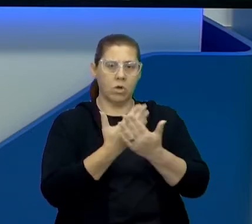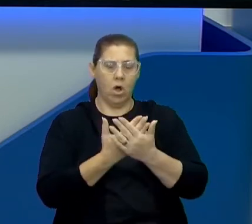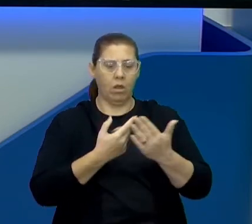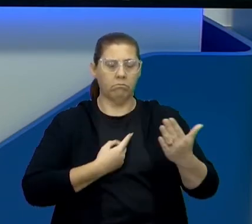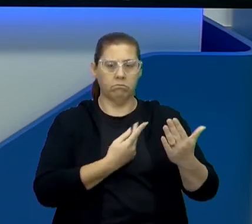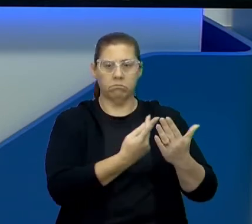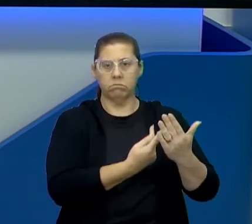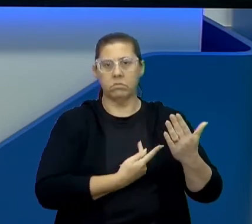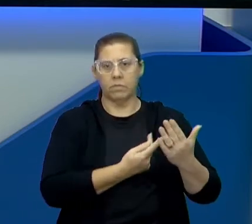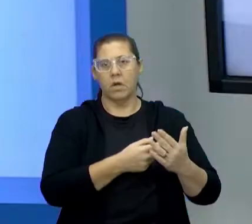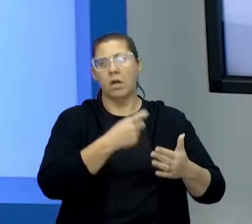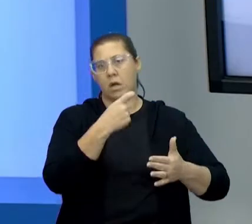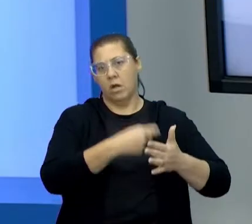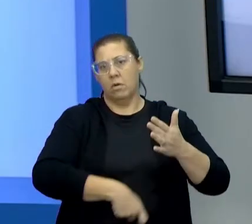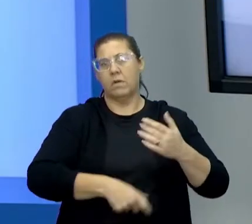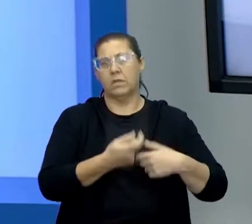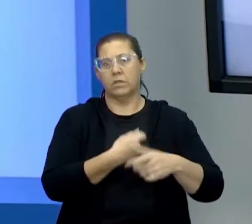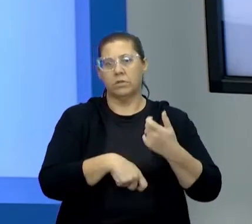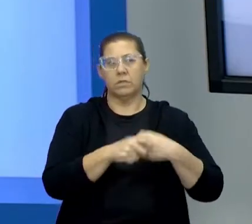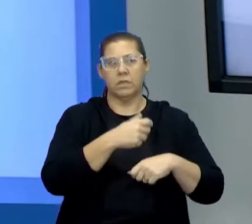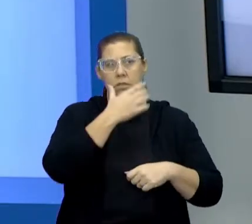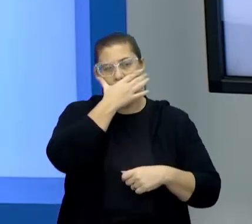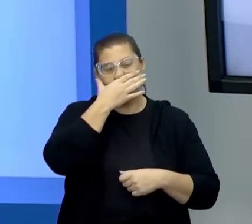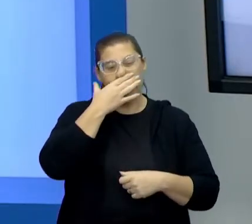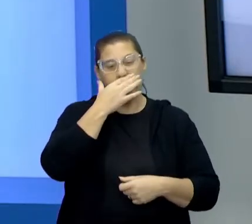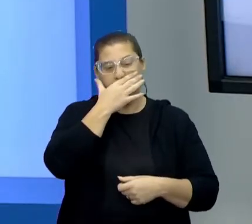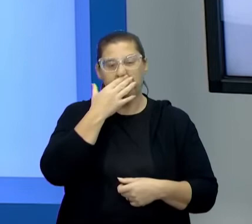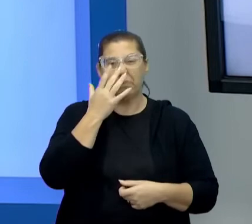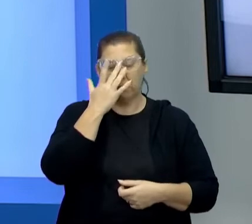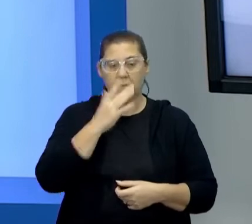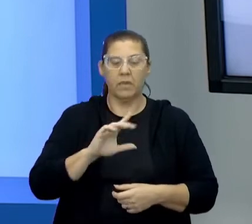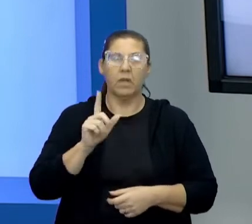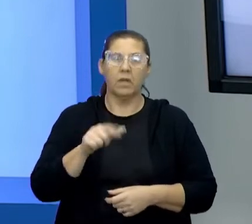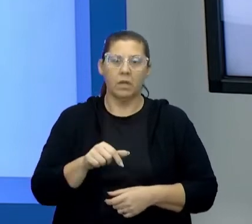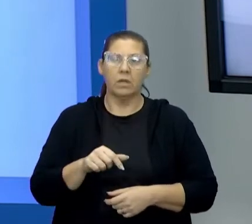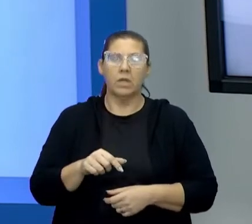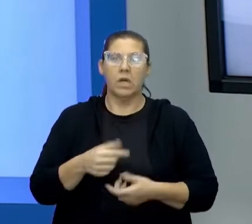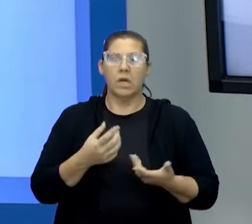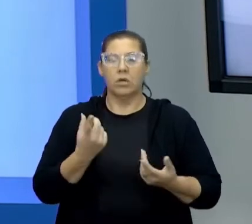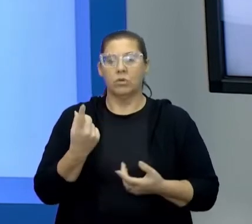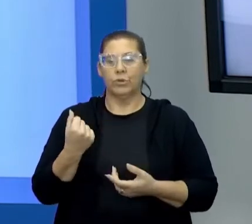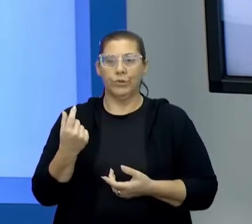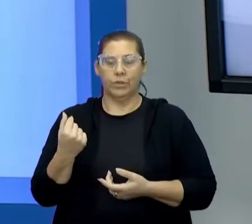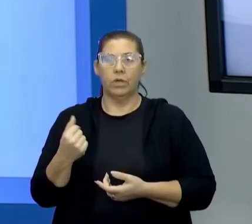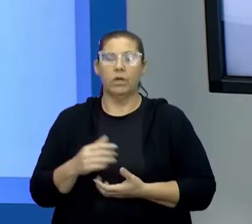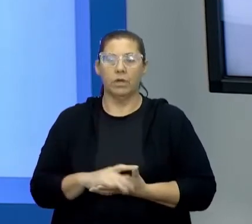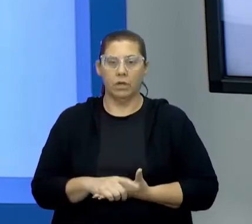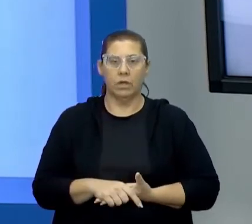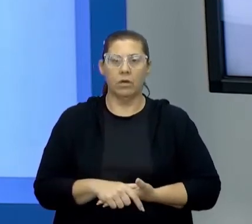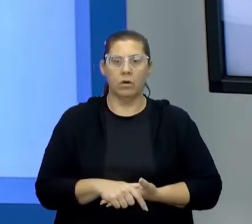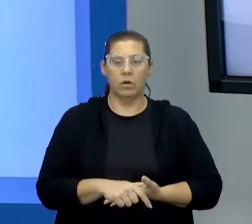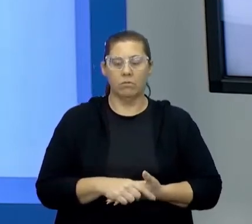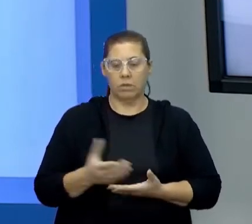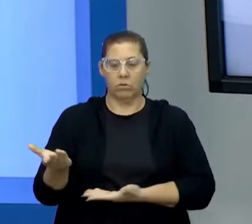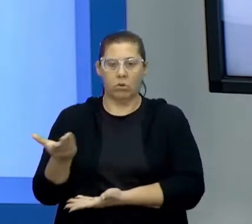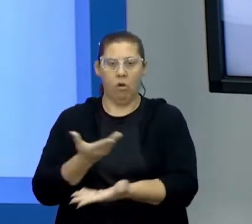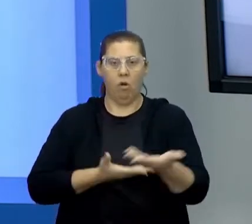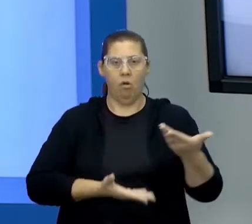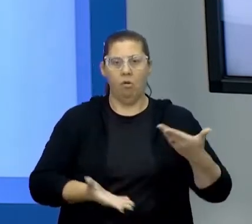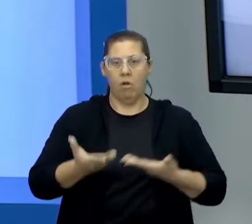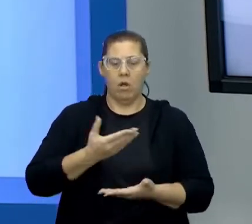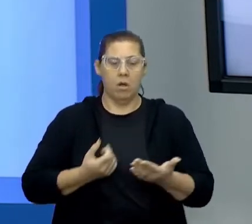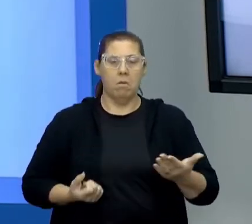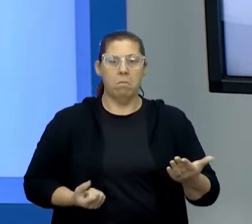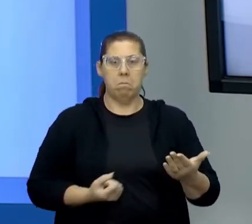Então é paga uma taxa administrativa para eles. E a remessa, essa leva do dinheiro mesmo, né? Então essa troca. Então eu